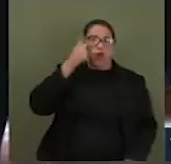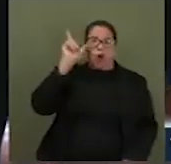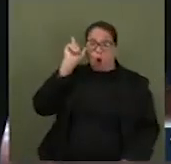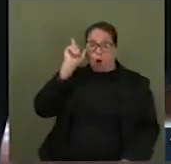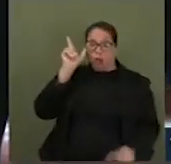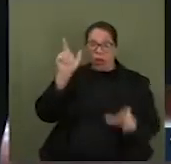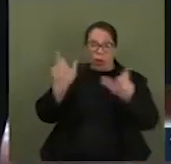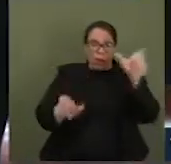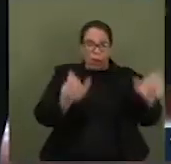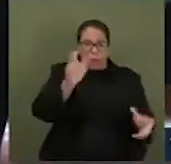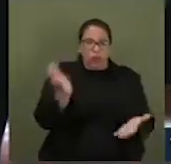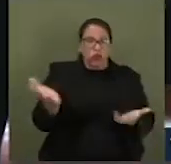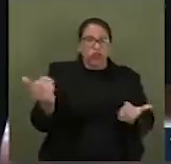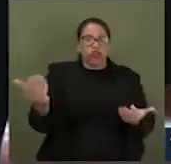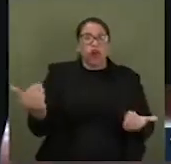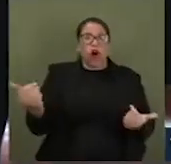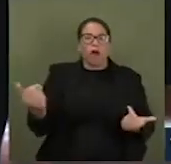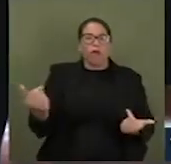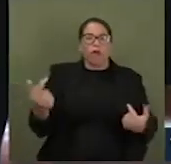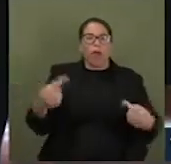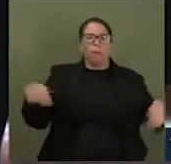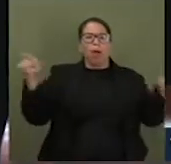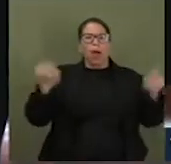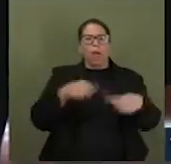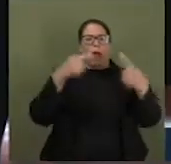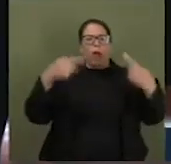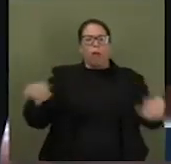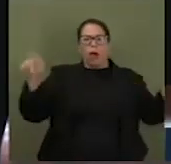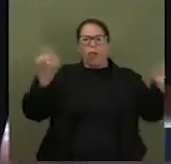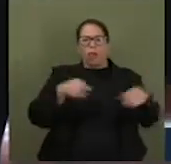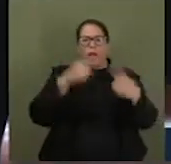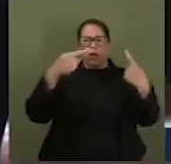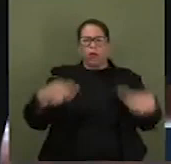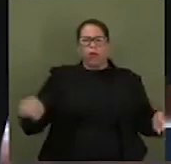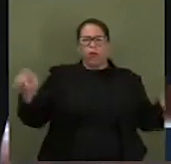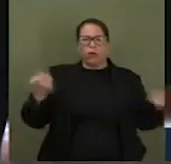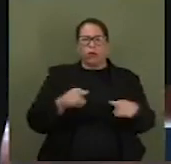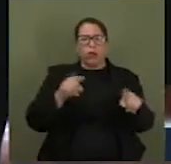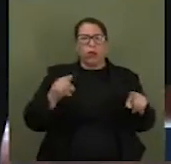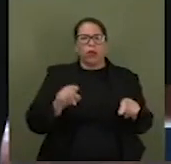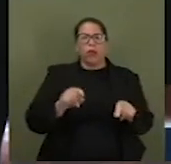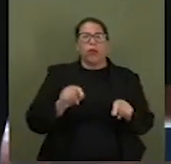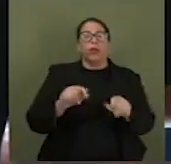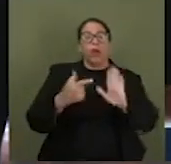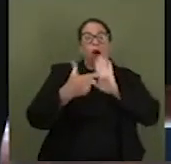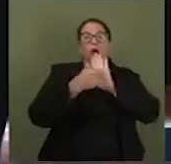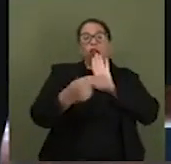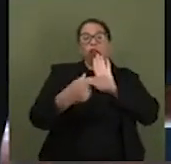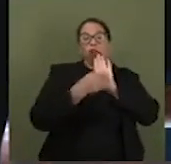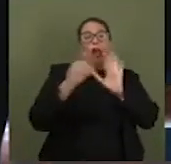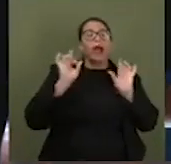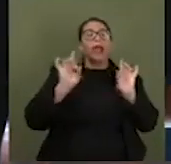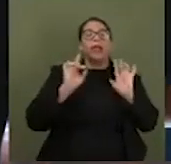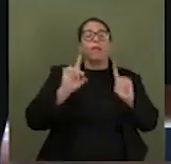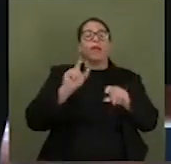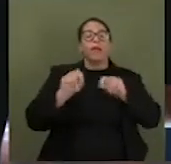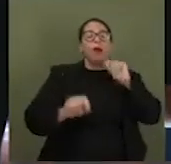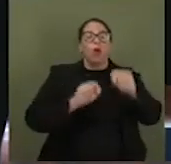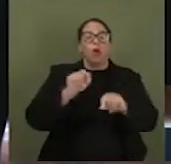que uma centena de jovens, músicos. Destaque especial